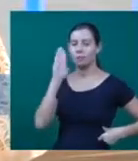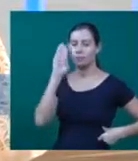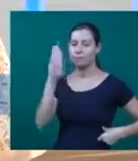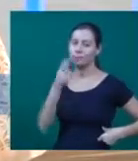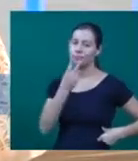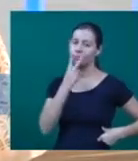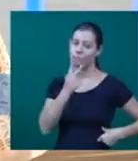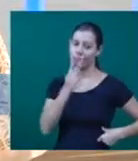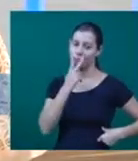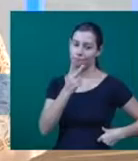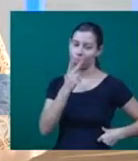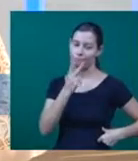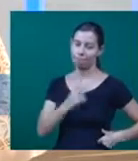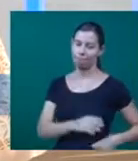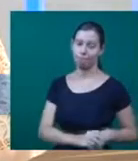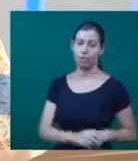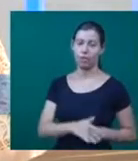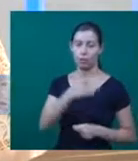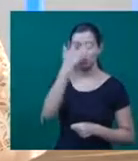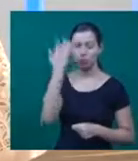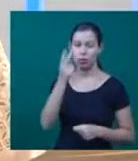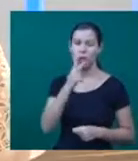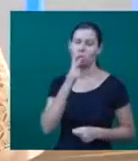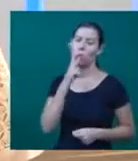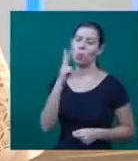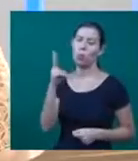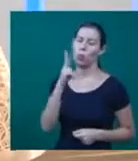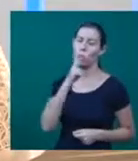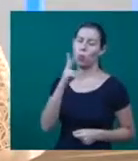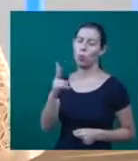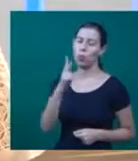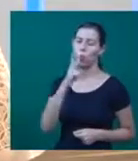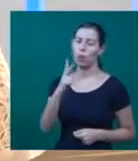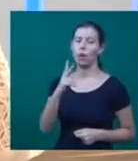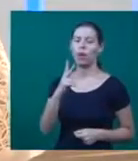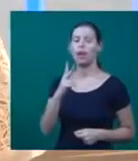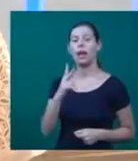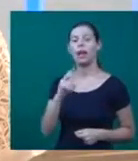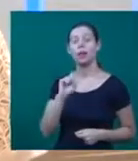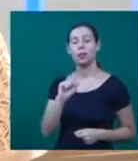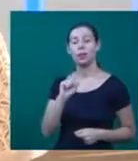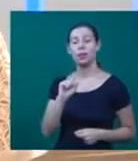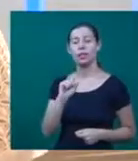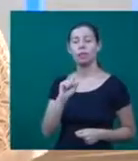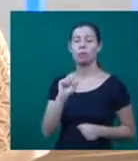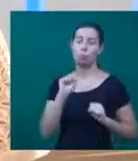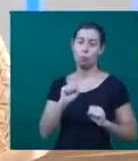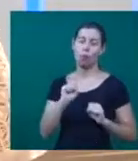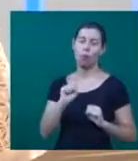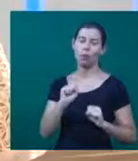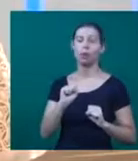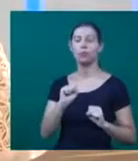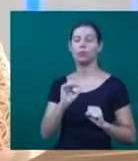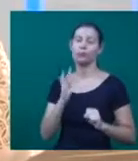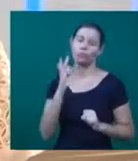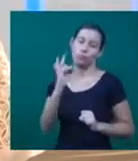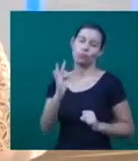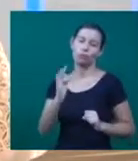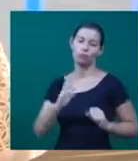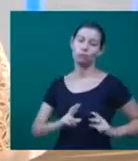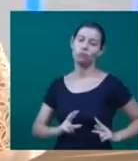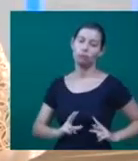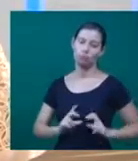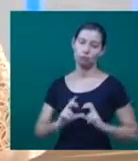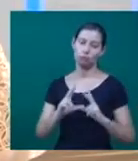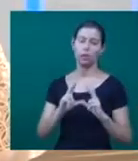deles. Uma pessoa que fuma, ela tem um risco de 2,5 vezes maior de ter um câncer de pâncreas do que uma